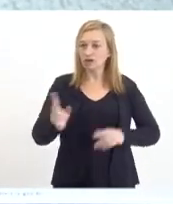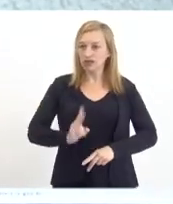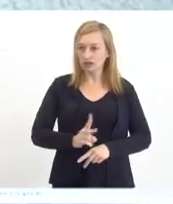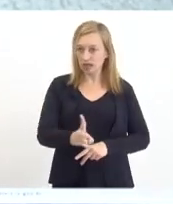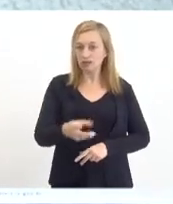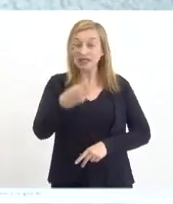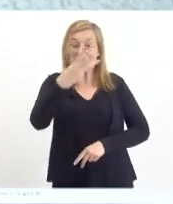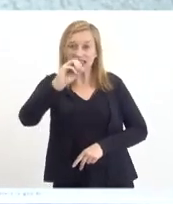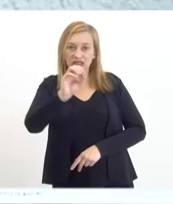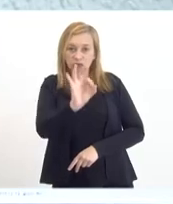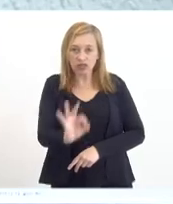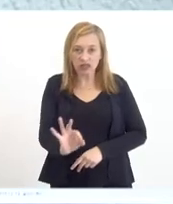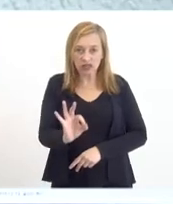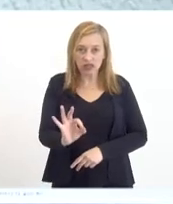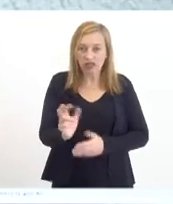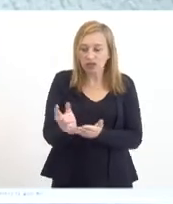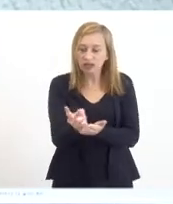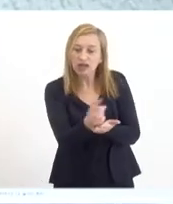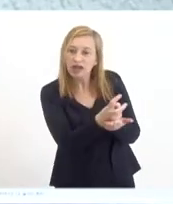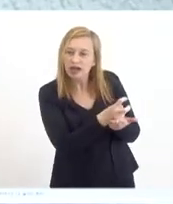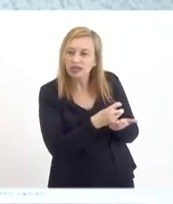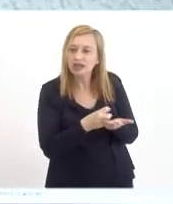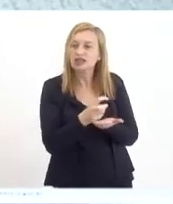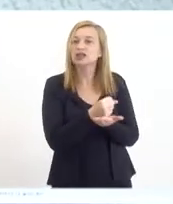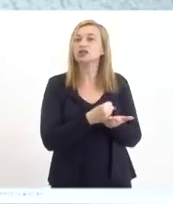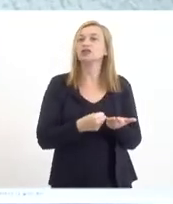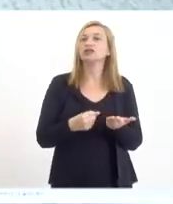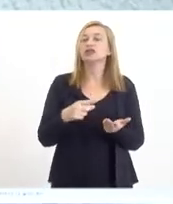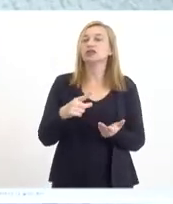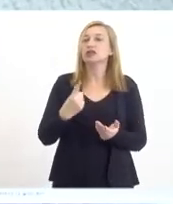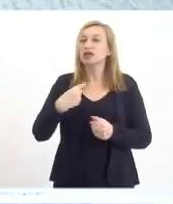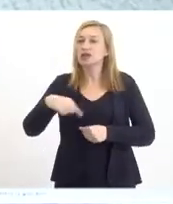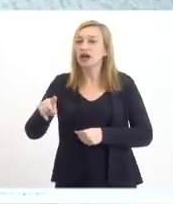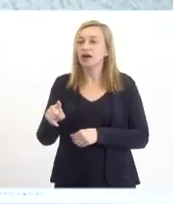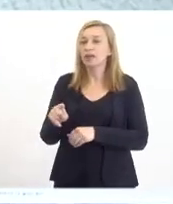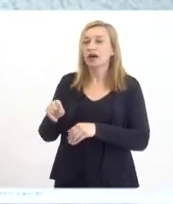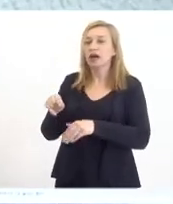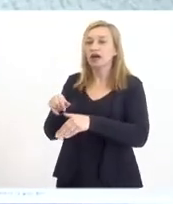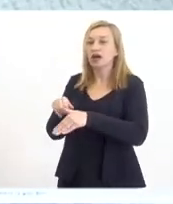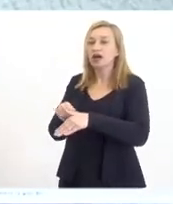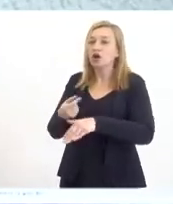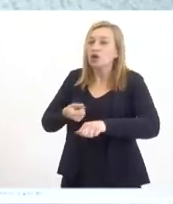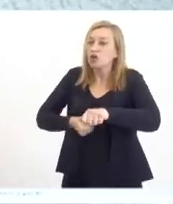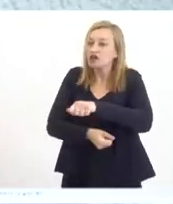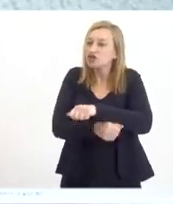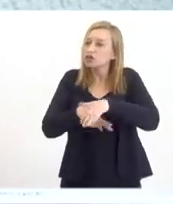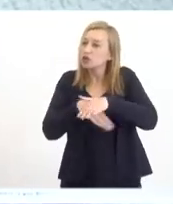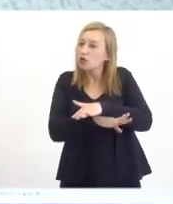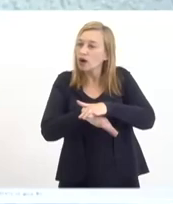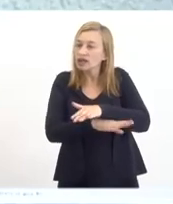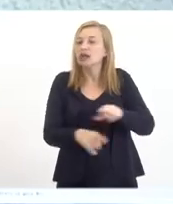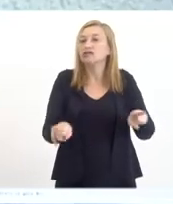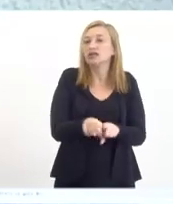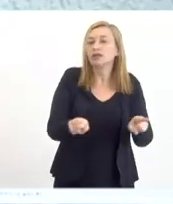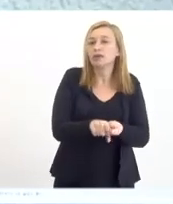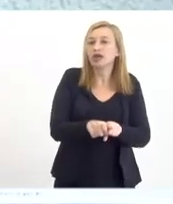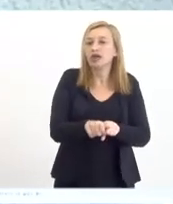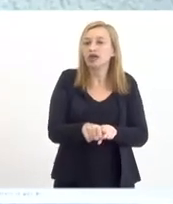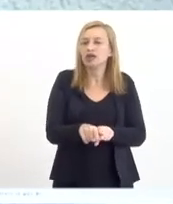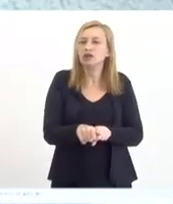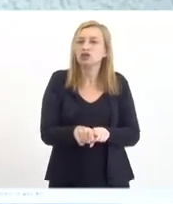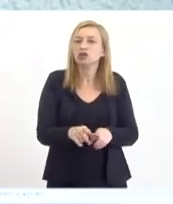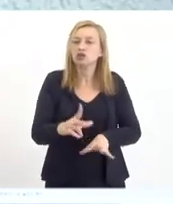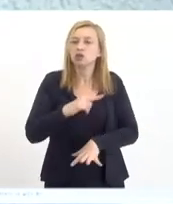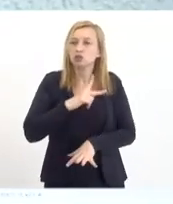30% da arrecadação irá para o fundo. Também ele poderá ser capitalizado com recursos do próprio